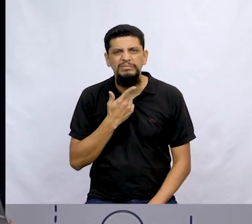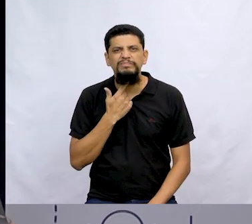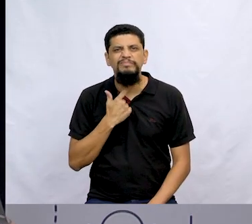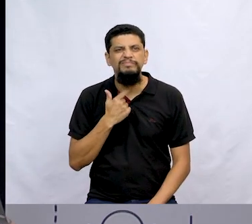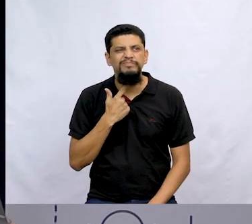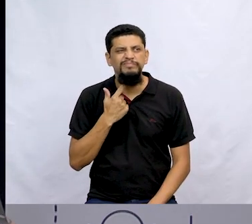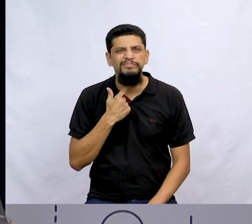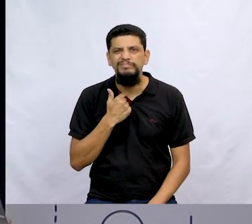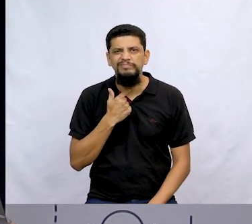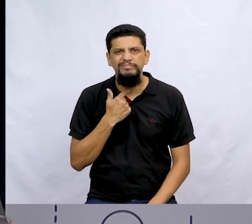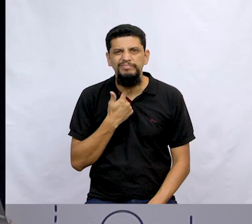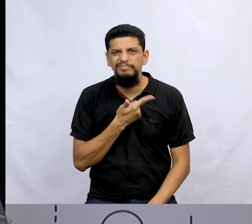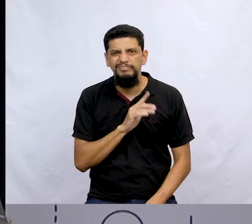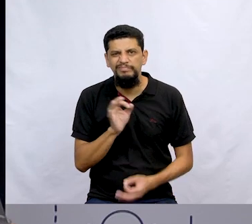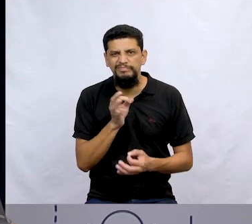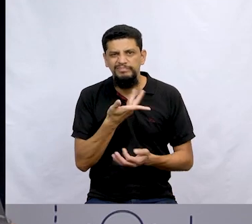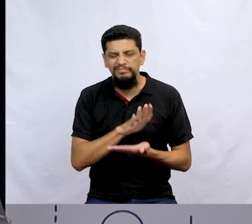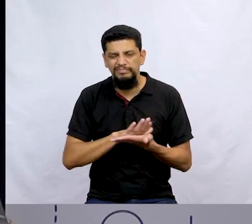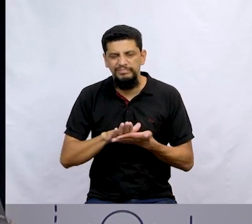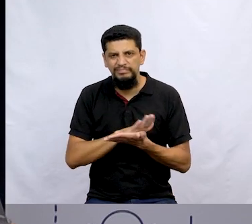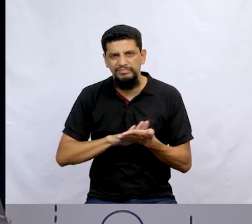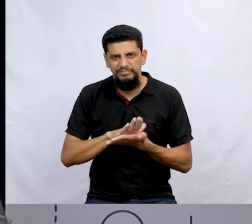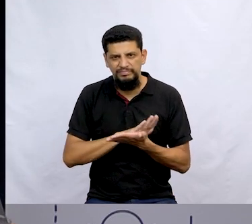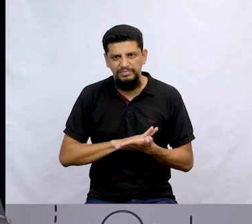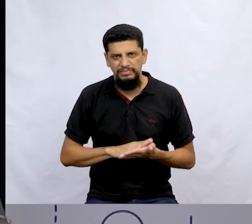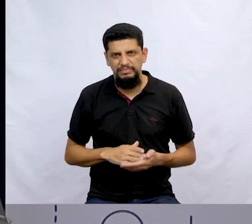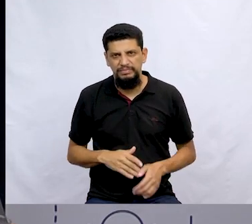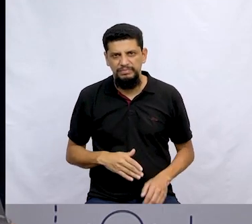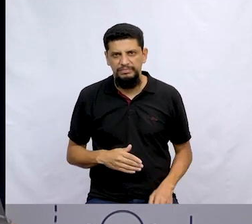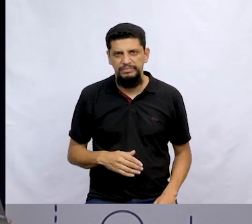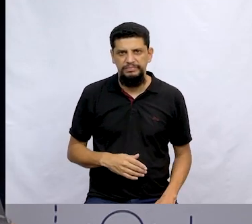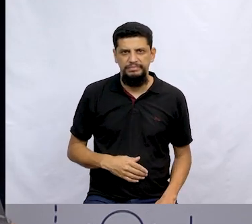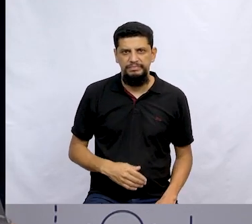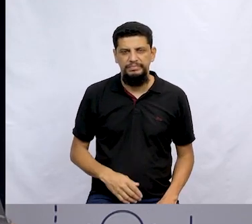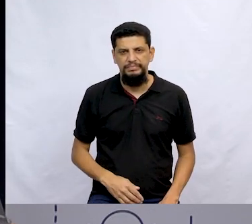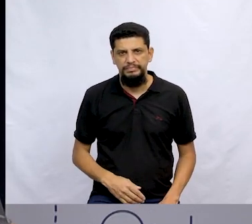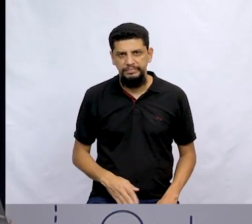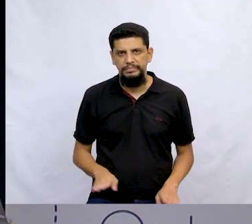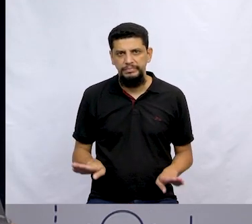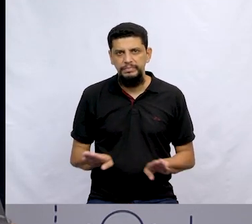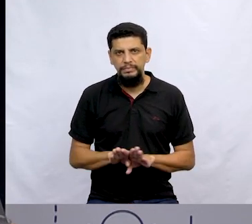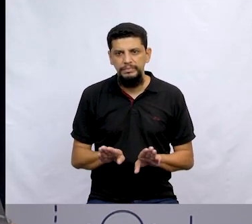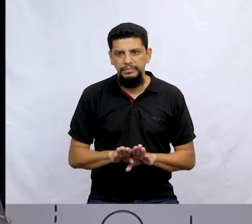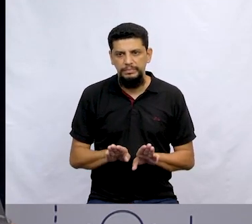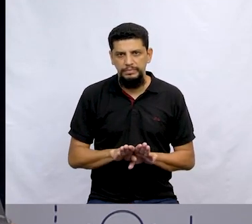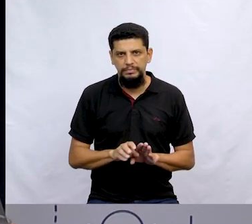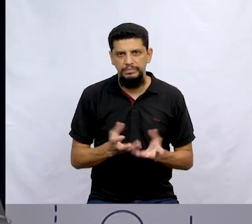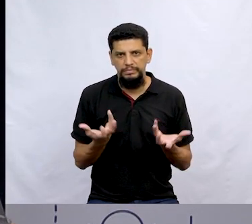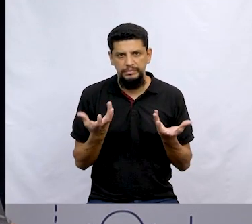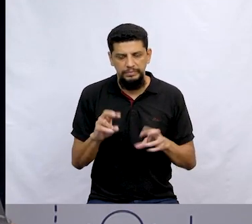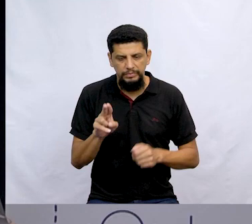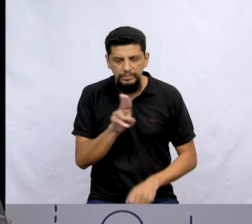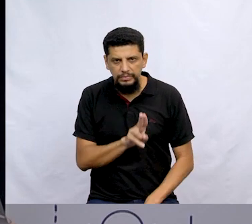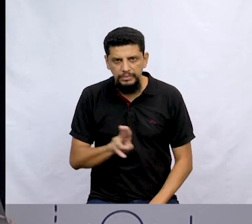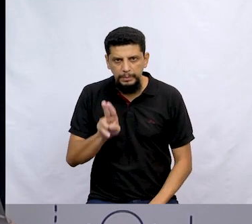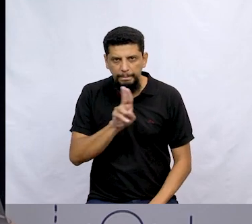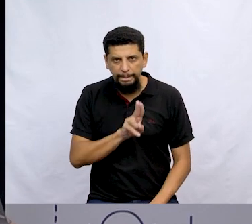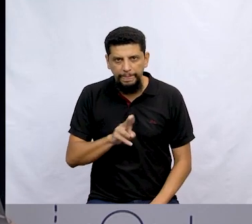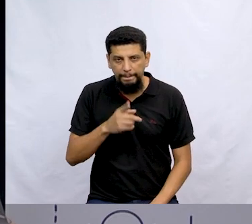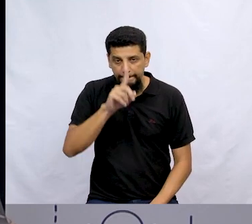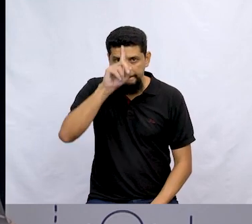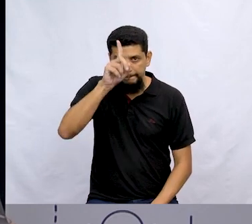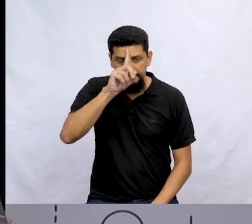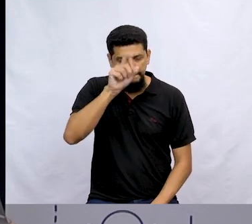da cama. É, os mineiros desanimados não foram para suas escavações. Nem queriam usar os